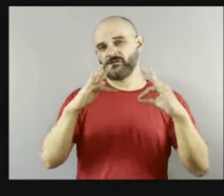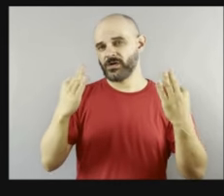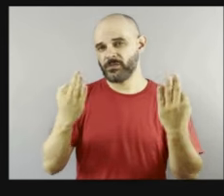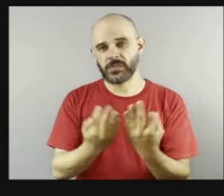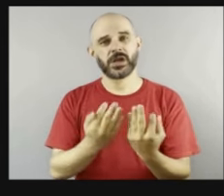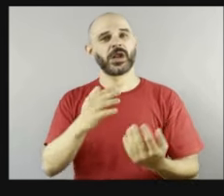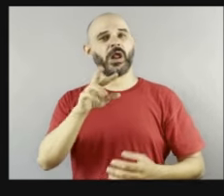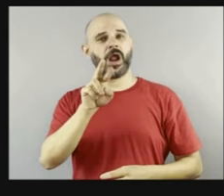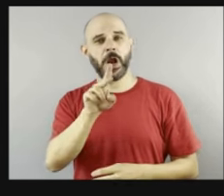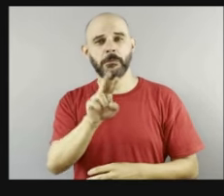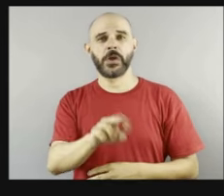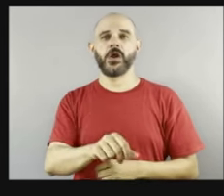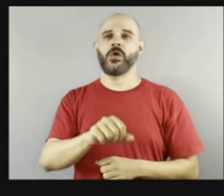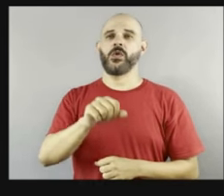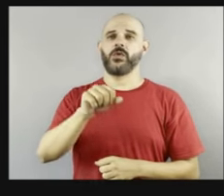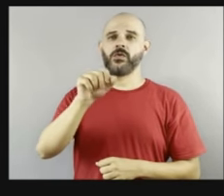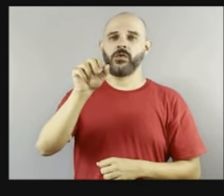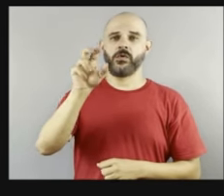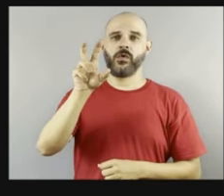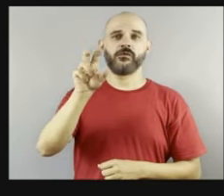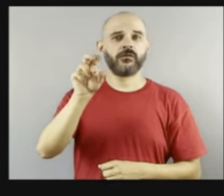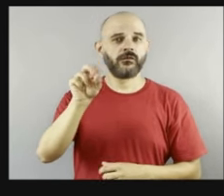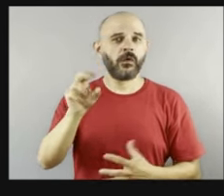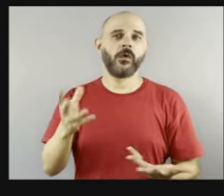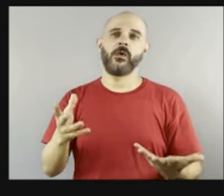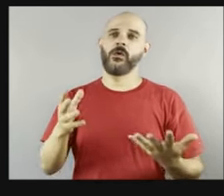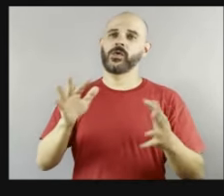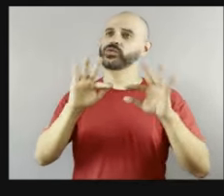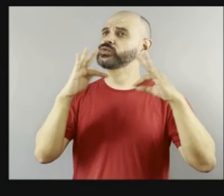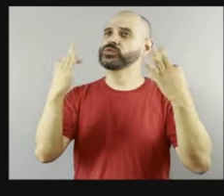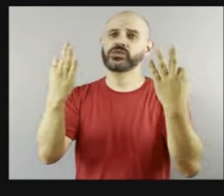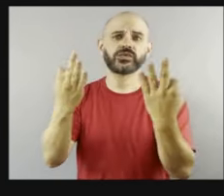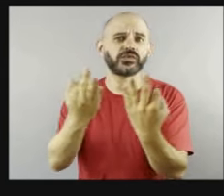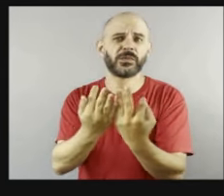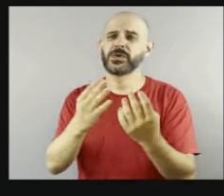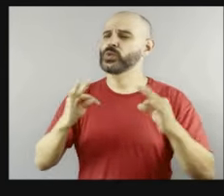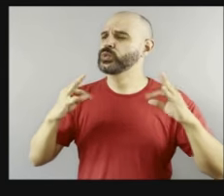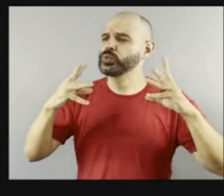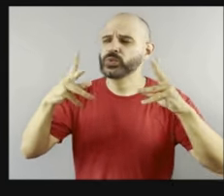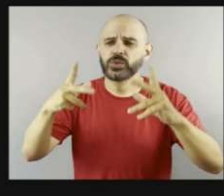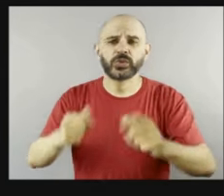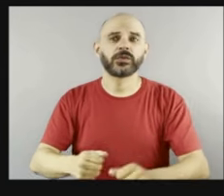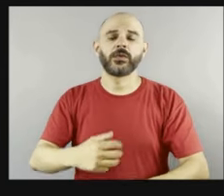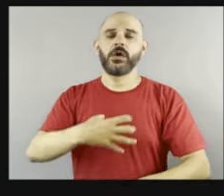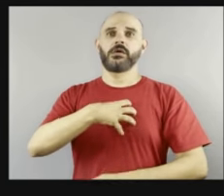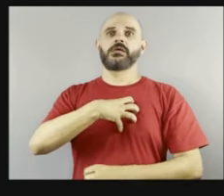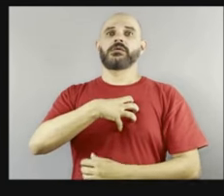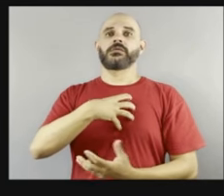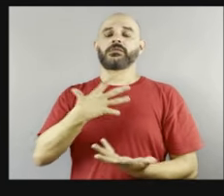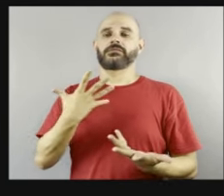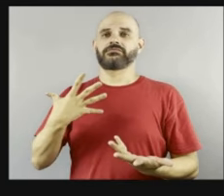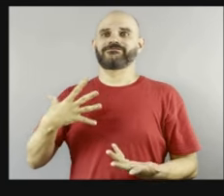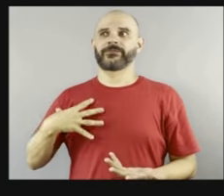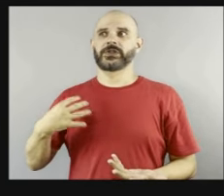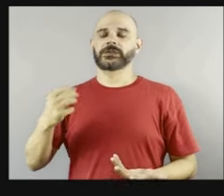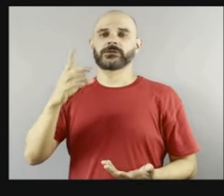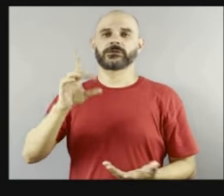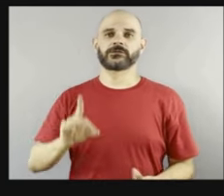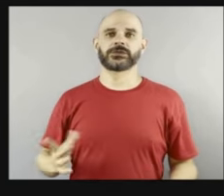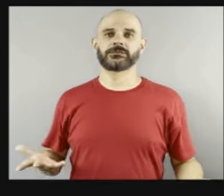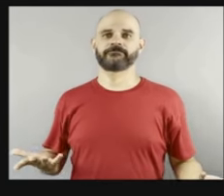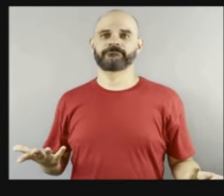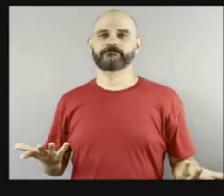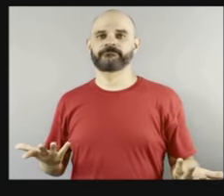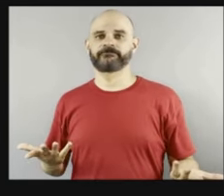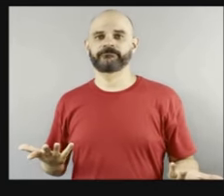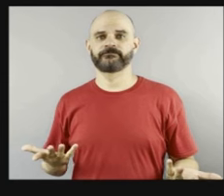ou seja, a família toda fica impactada também por isso. independente, independente se você tem um filho com